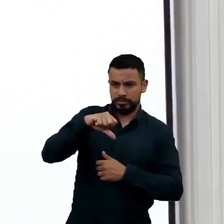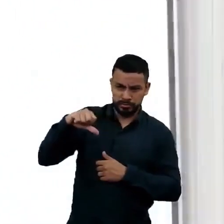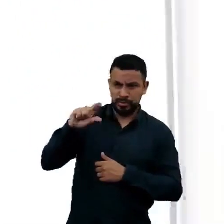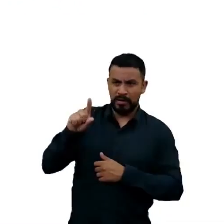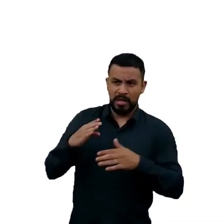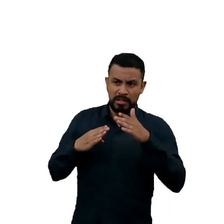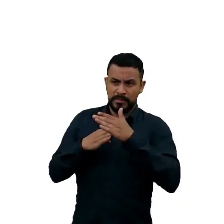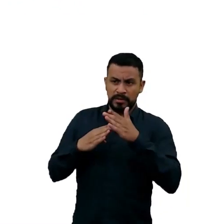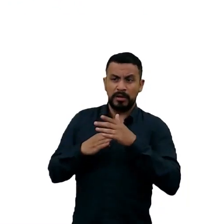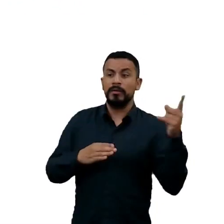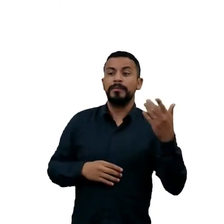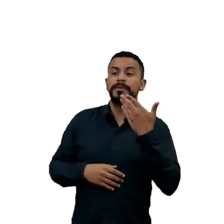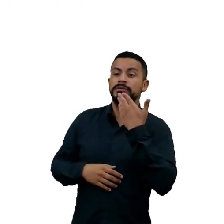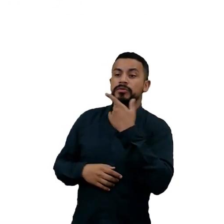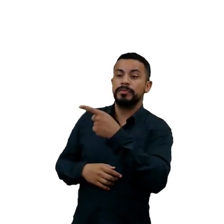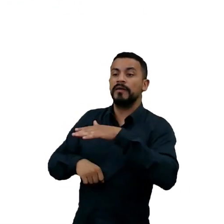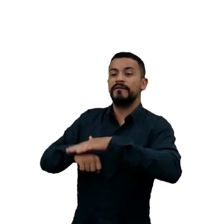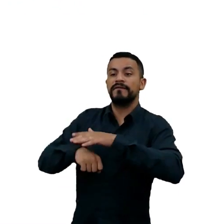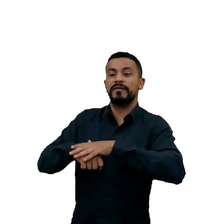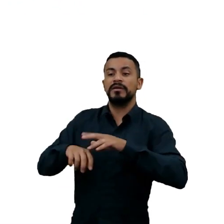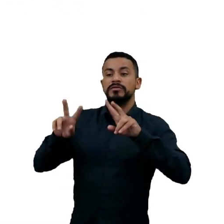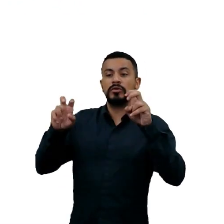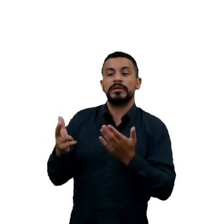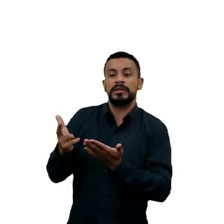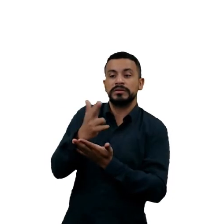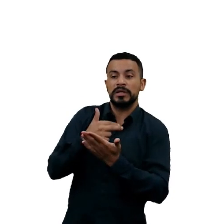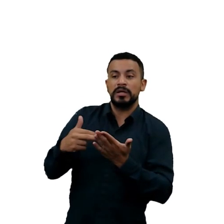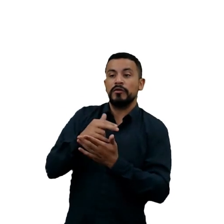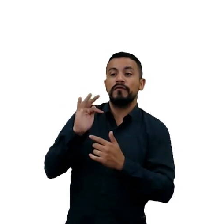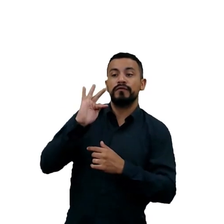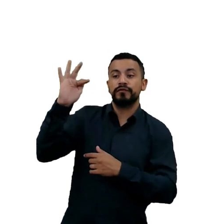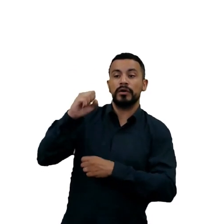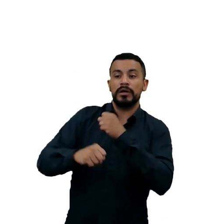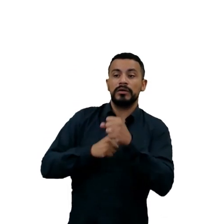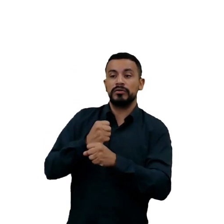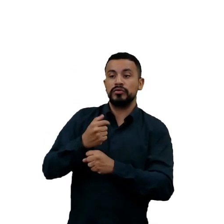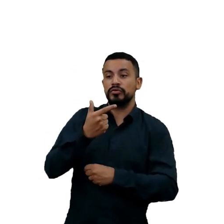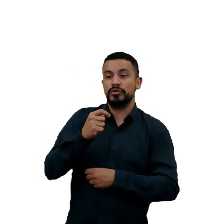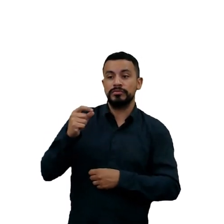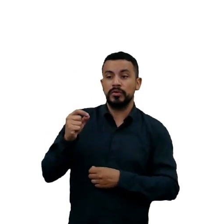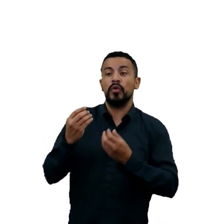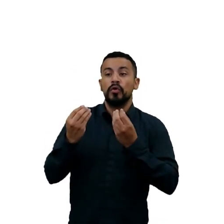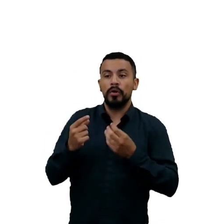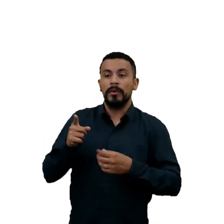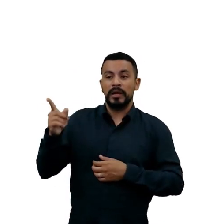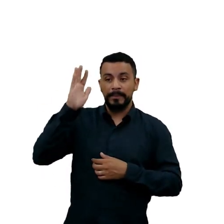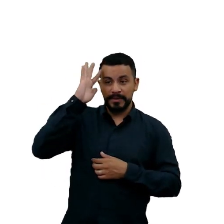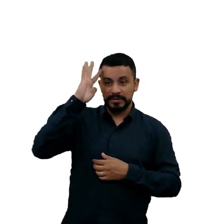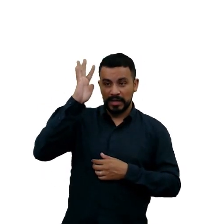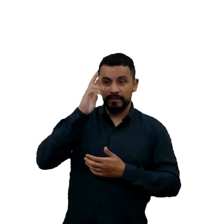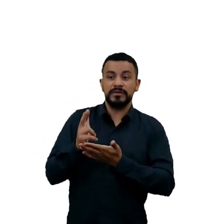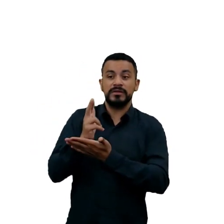ele fazer sobre cartuns no ano de 2000. Veja como ele imaginava os robôs. Pensem sobre isso agora, engenharia